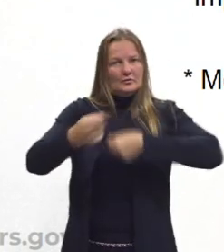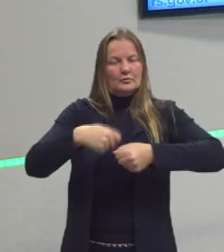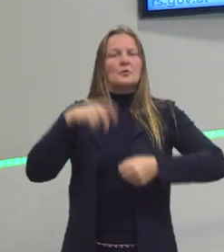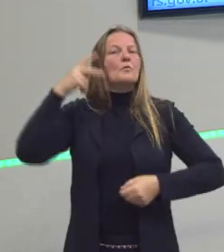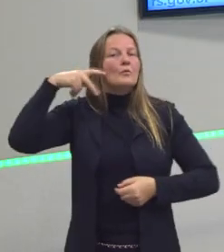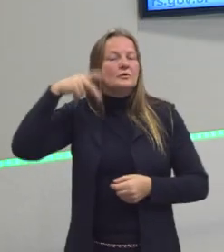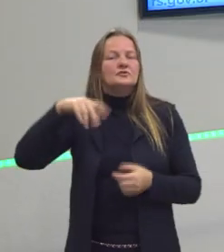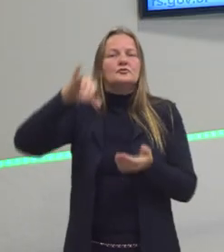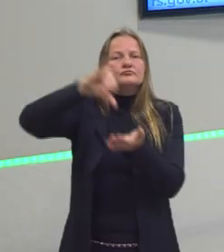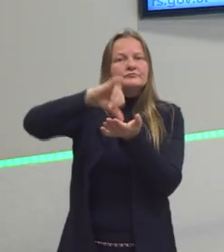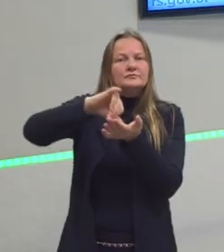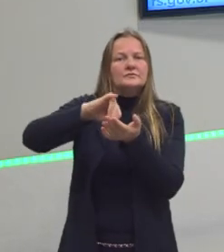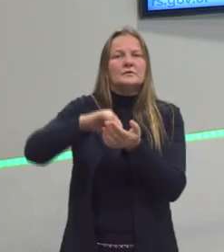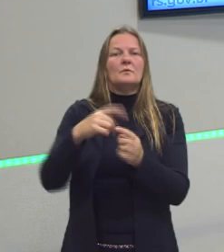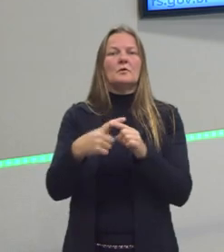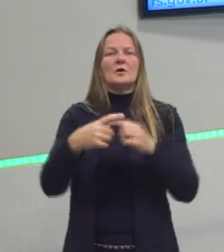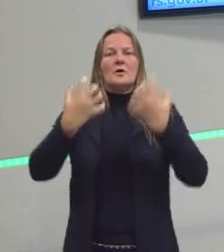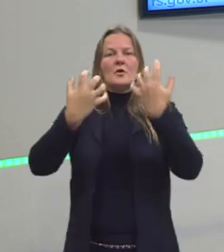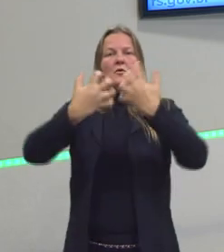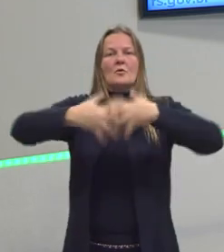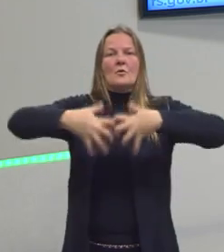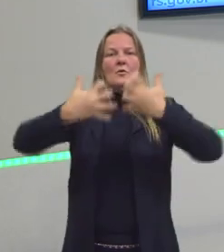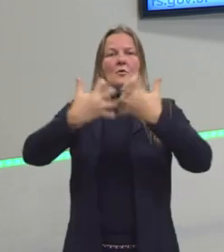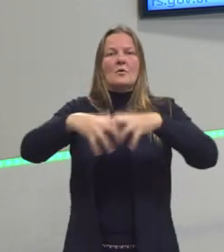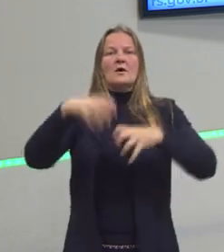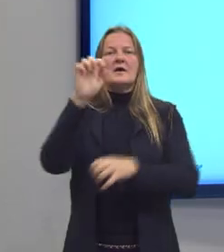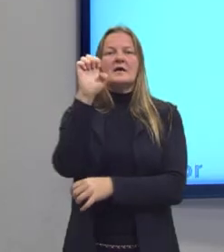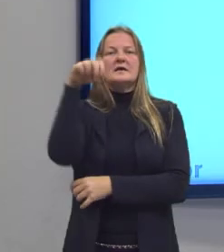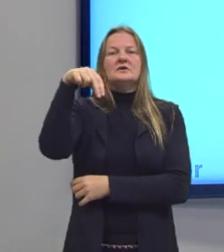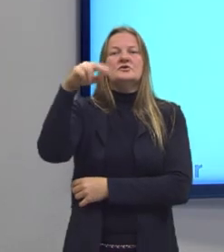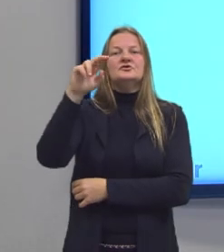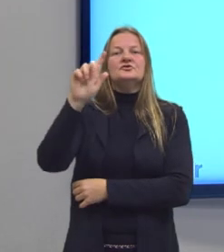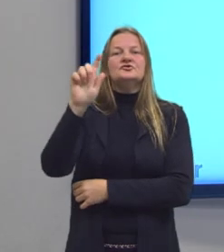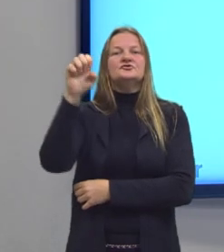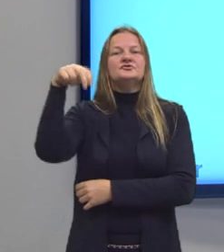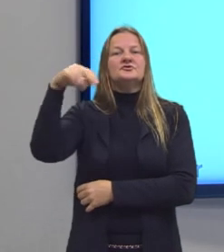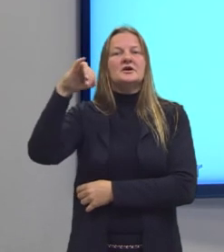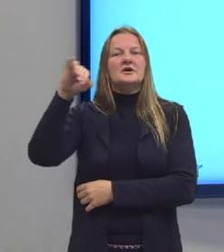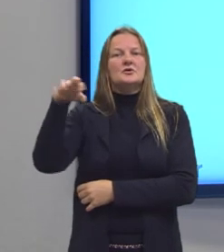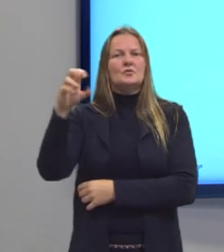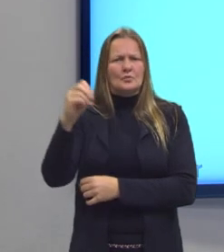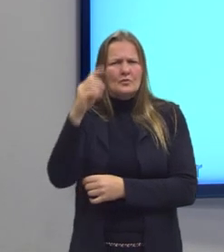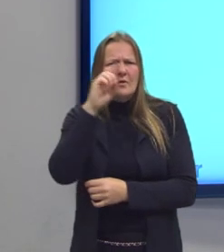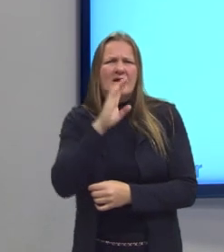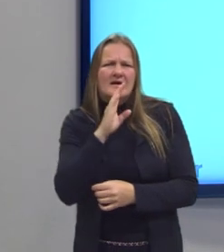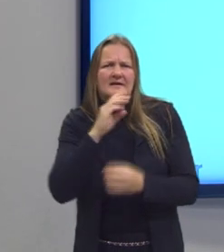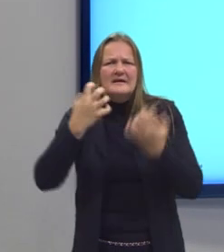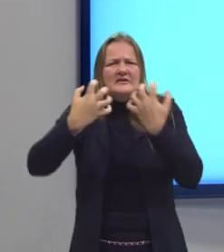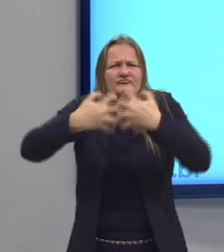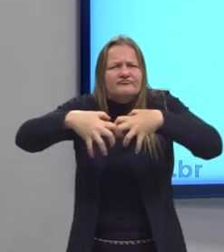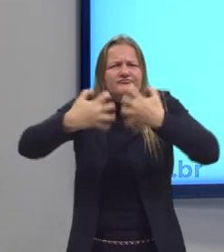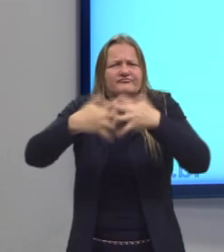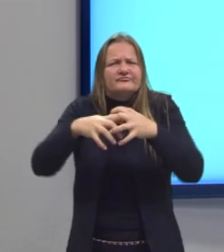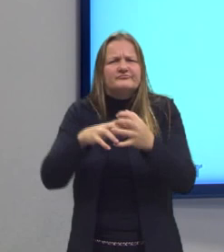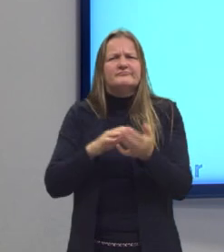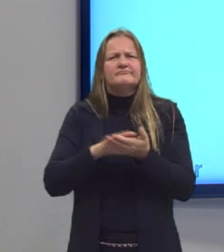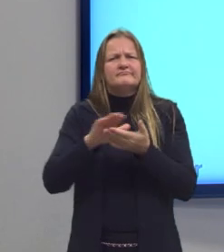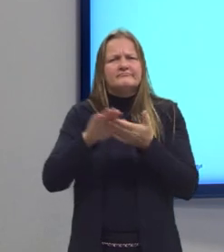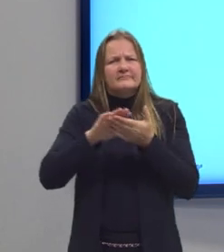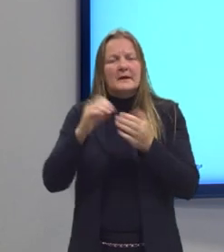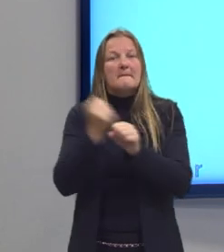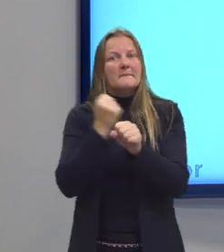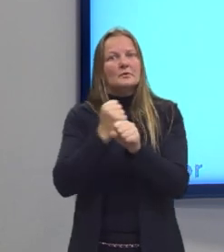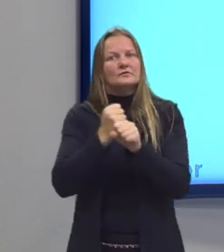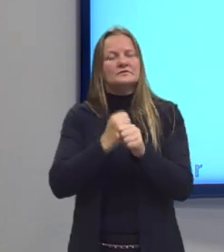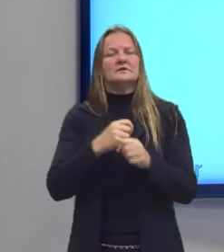centrado no engenho. isso é importante, já irmos destacando, para depois entender o Sérgio Buarque de